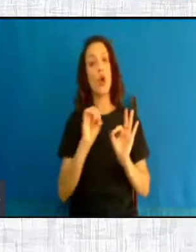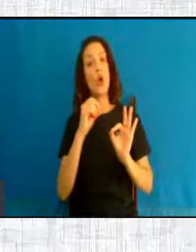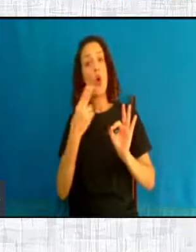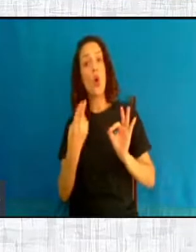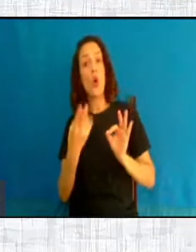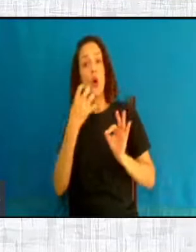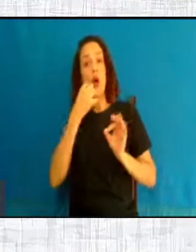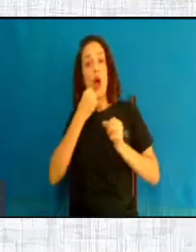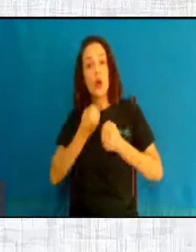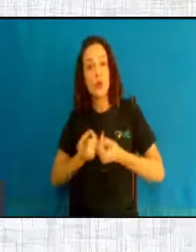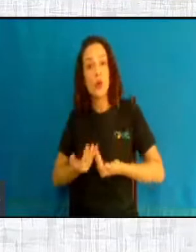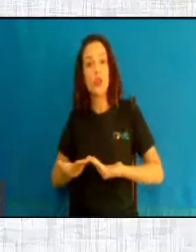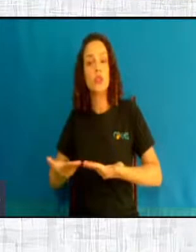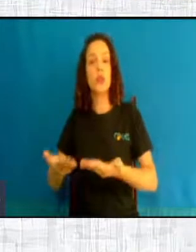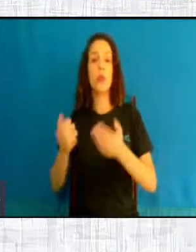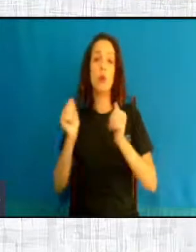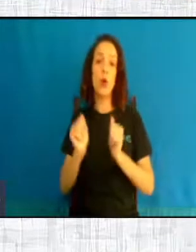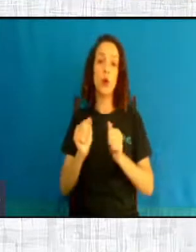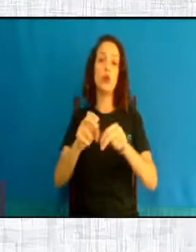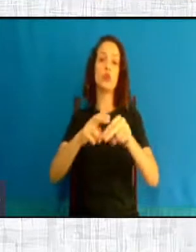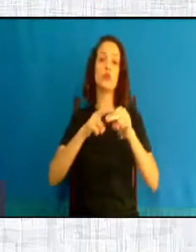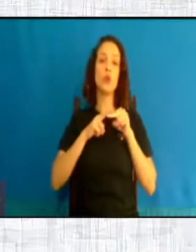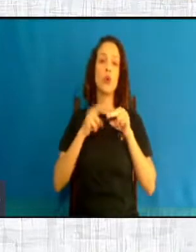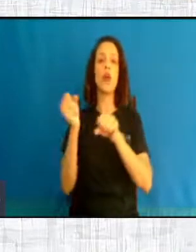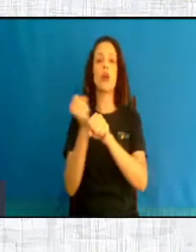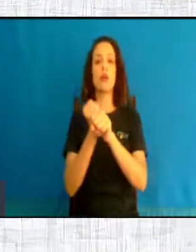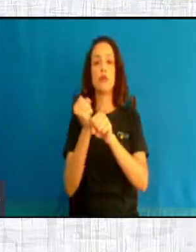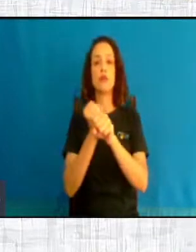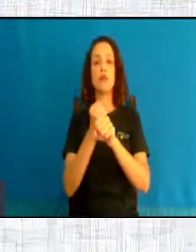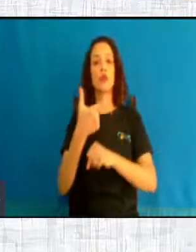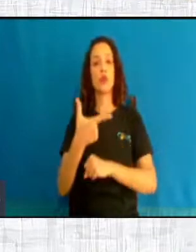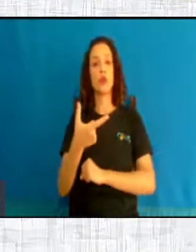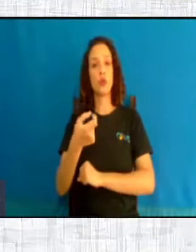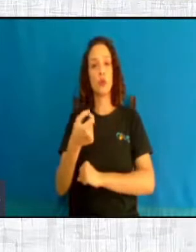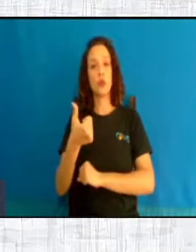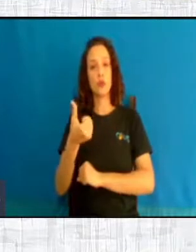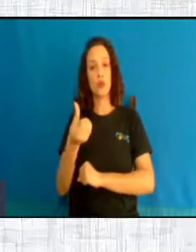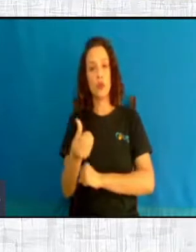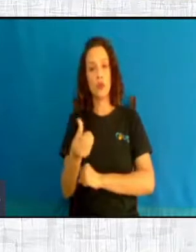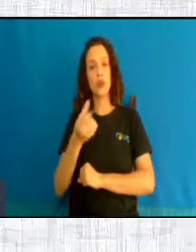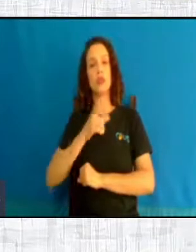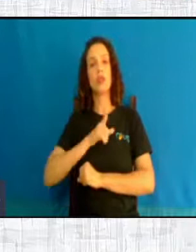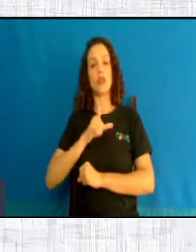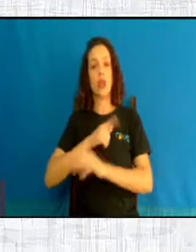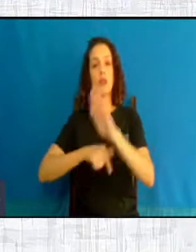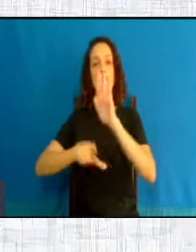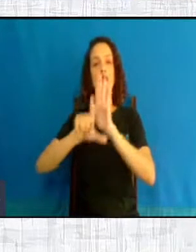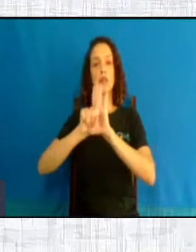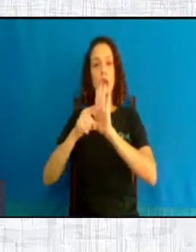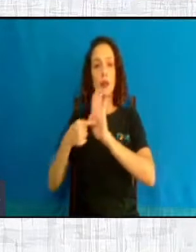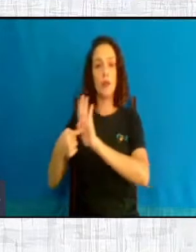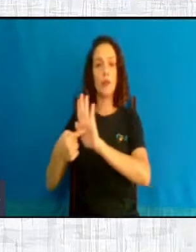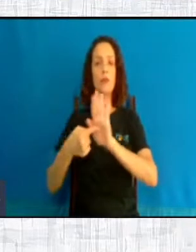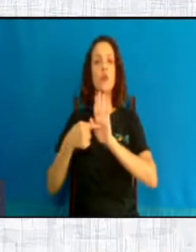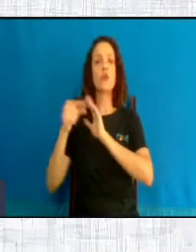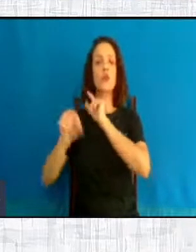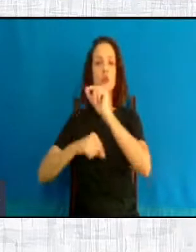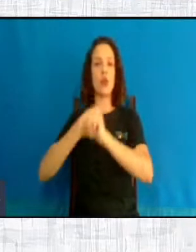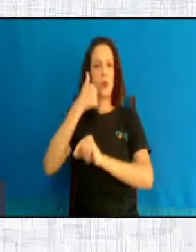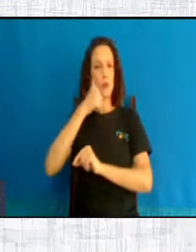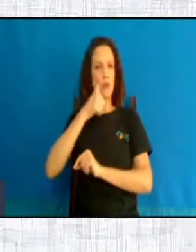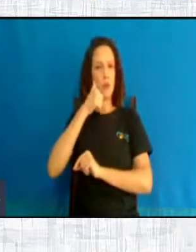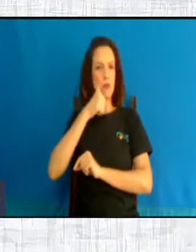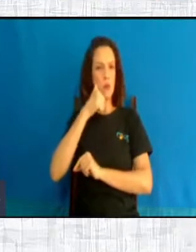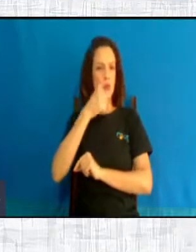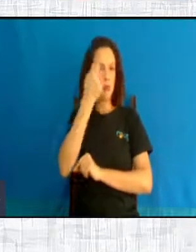a adoção direta, desde 2016, está no Estatuto da Criança e do Adolescente. Não é obrigada a mulher a ficar com a